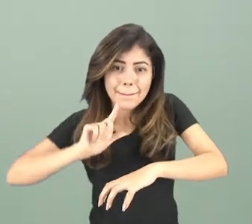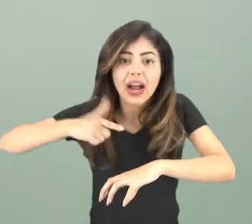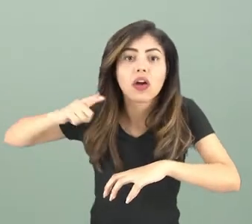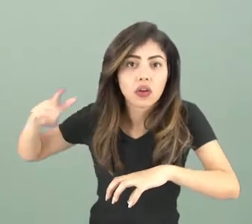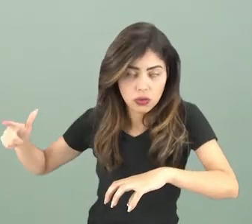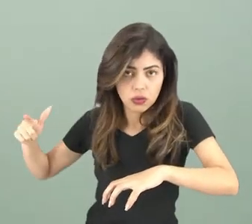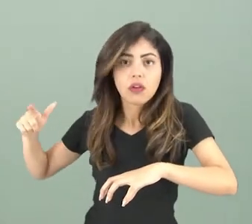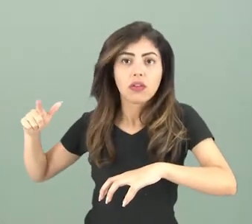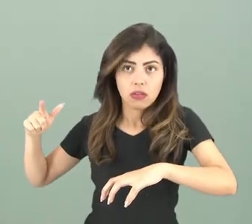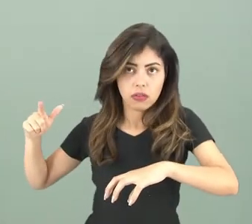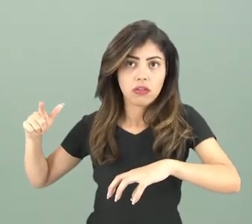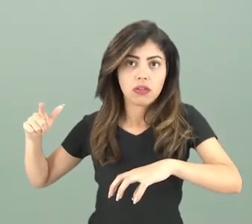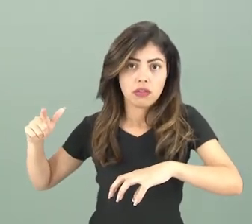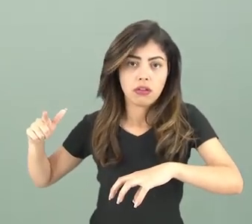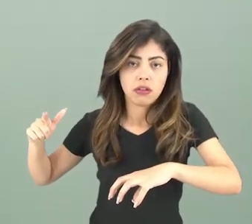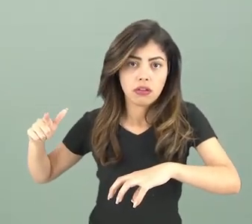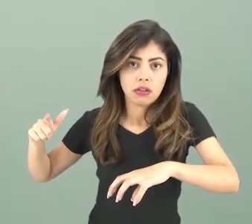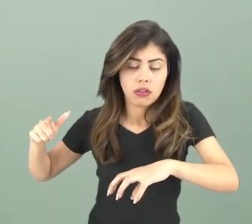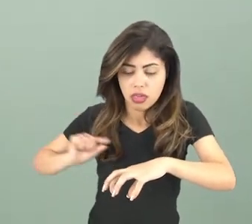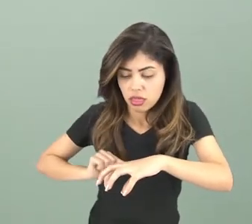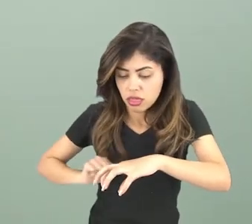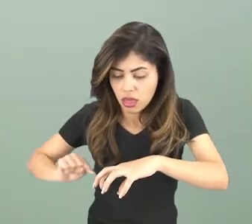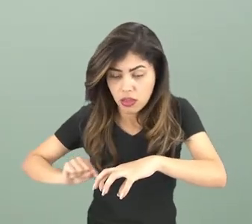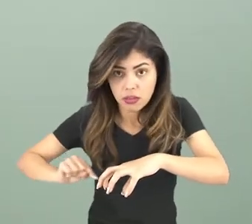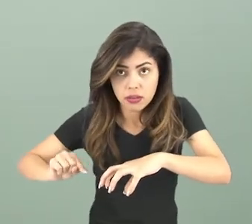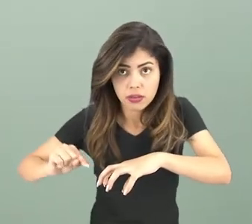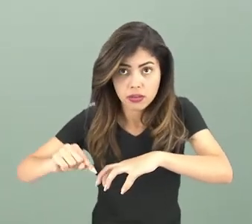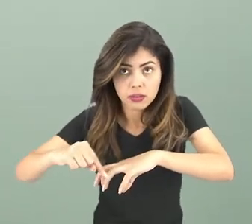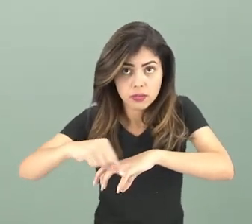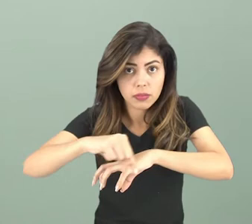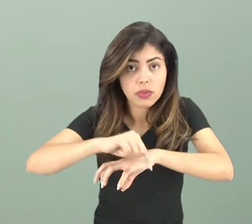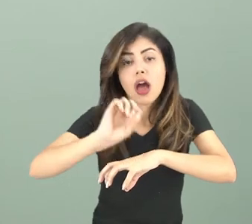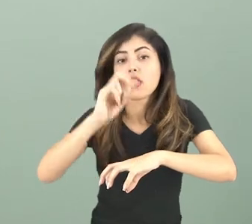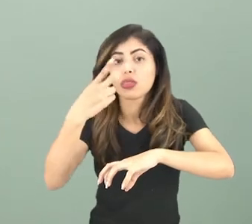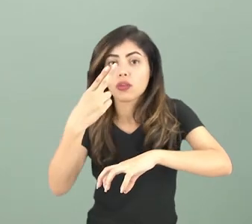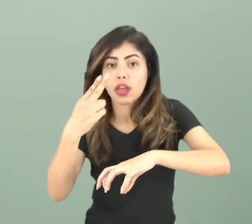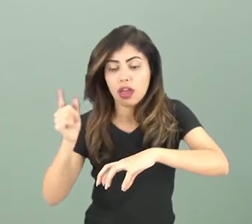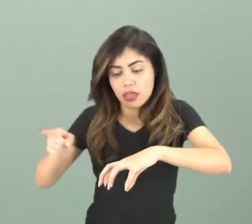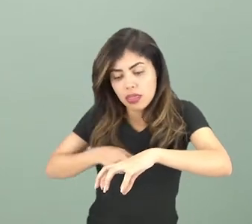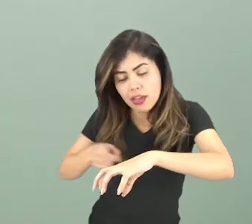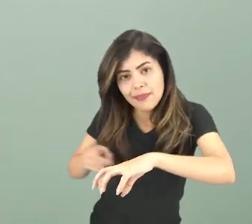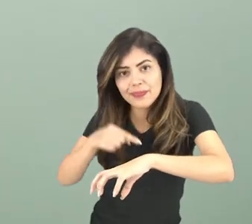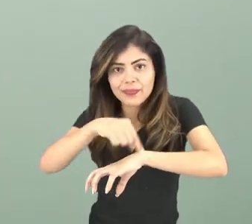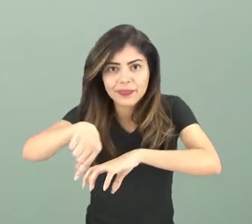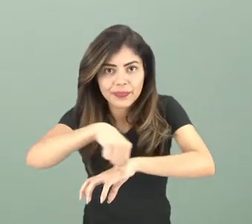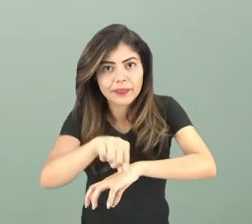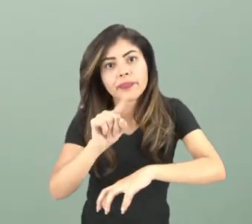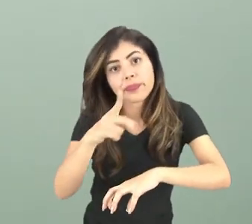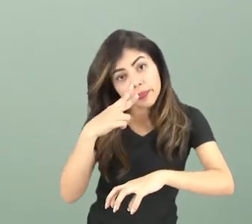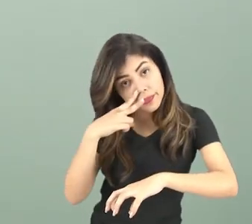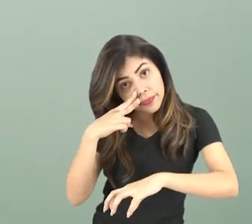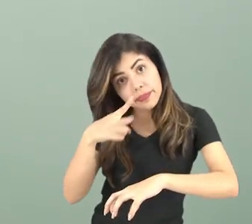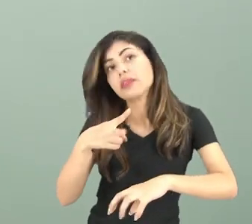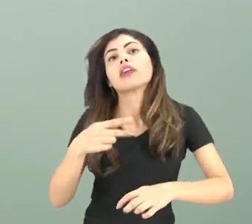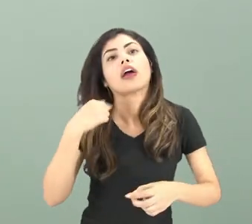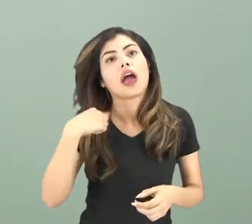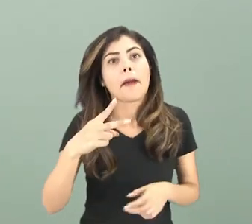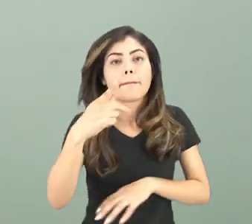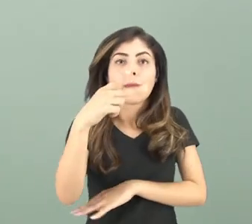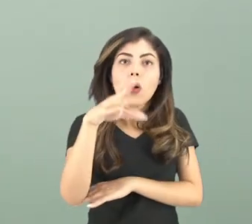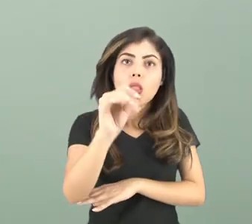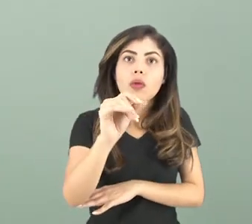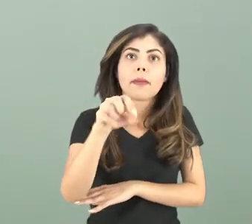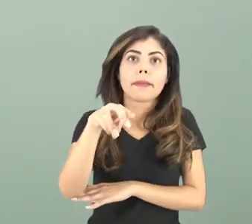maior nas pontas ali do que nas laterais. Isso você pode verificar e esse local é chamado de polo